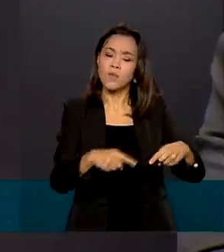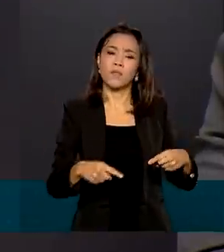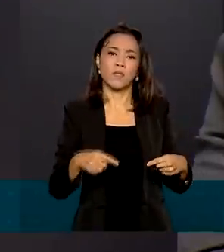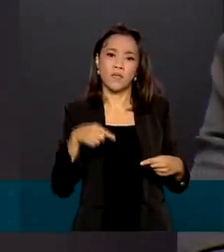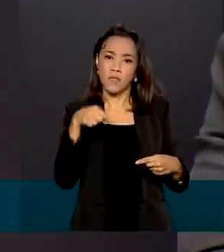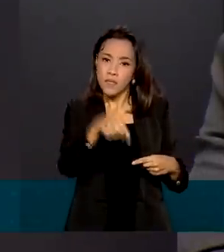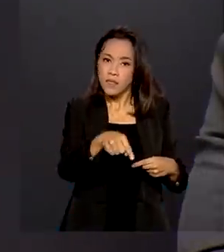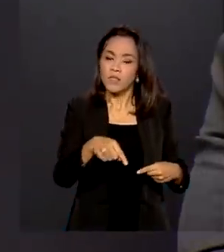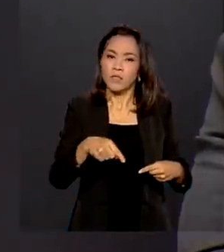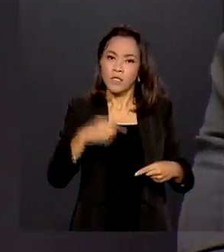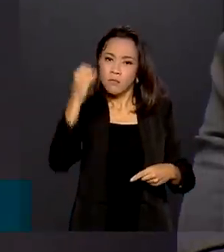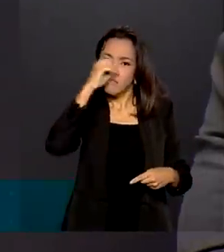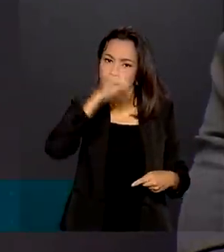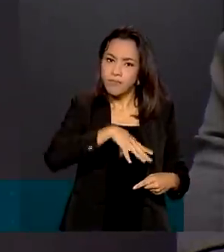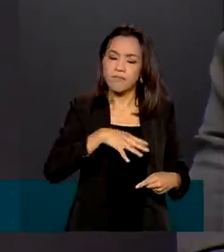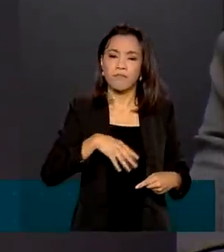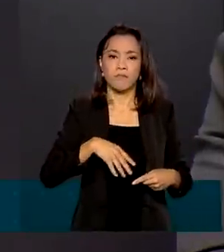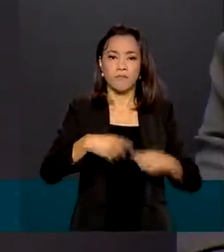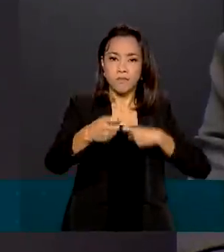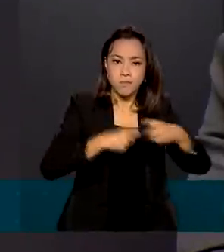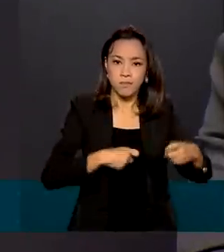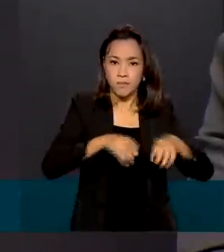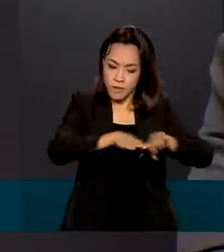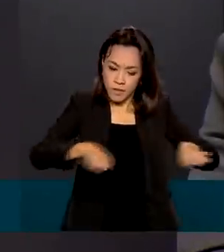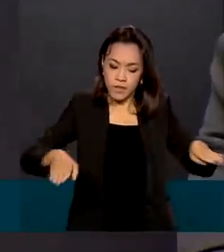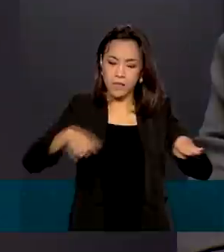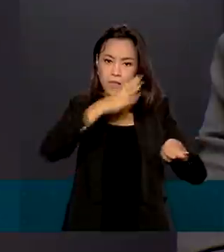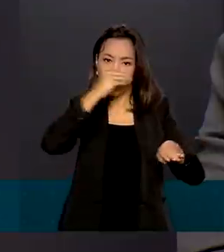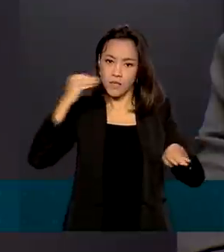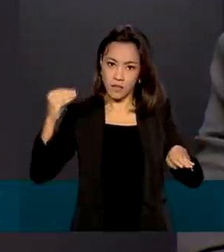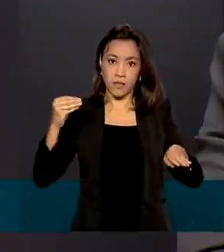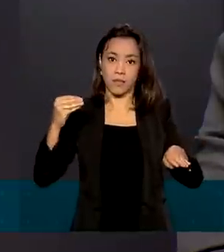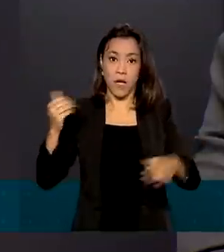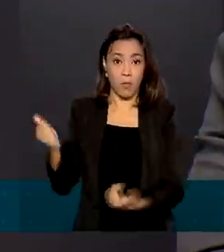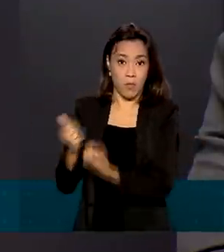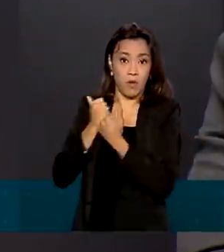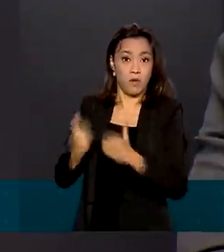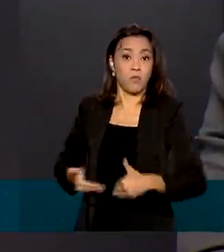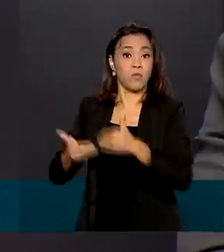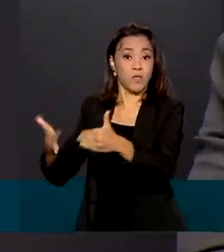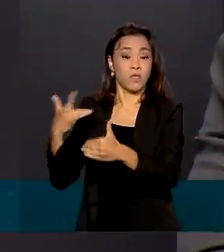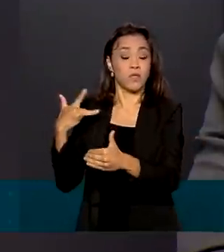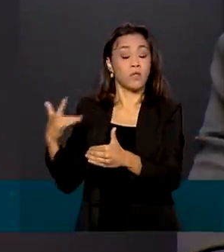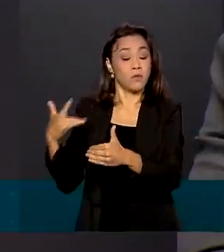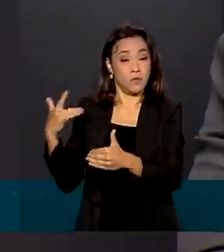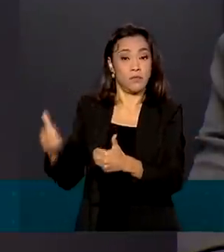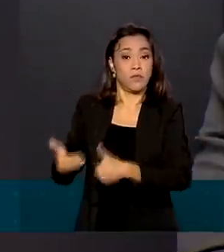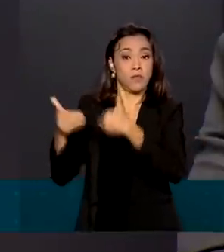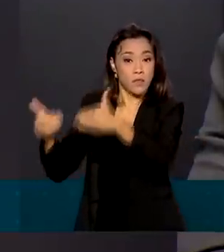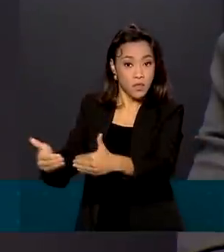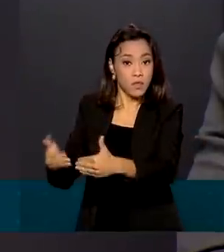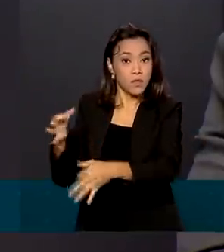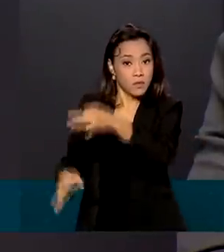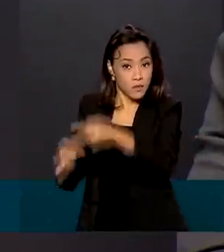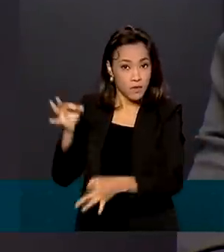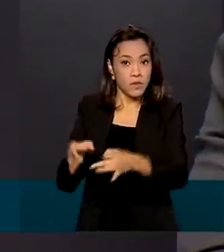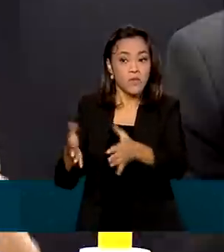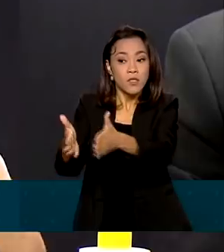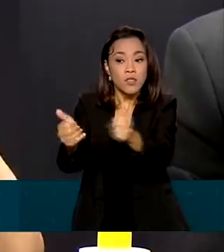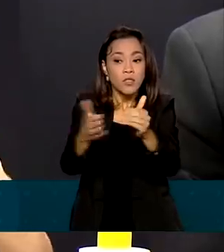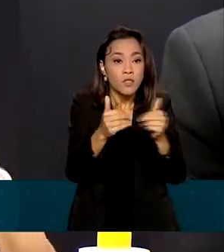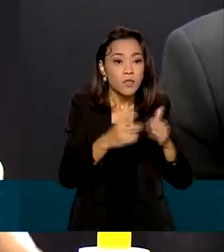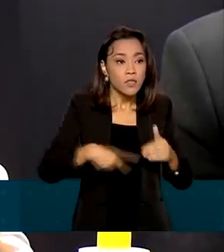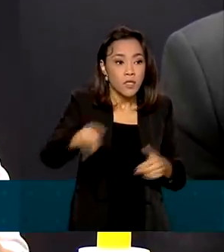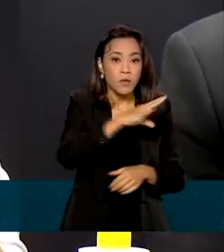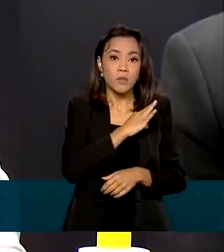adolescentes no Brasil, por parte do Ministério da Justiça. A partir de agora eu peço e conclamo a todos os policiais brasileiros que se envolvam nisso.